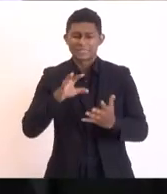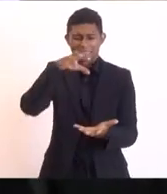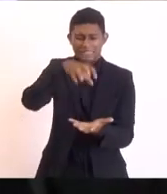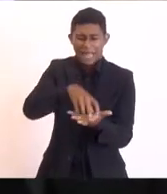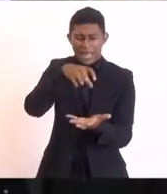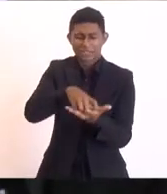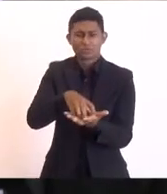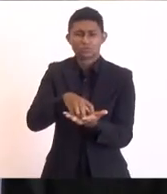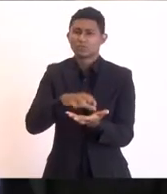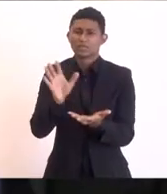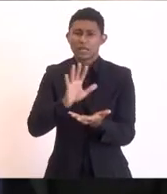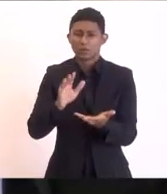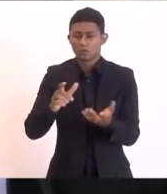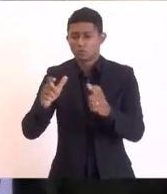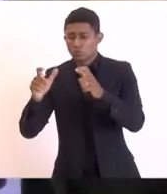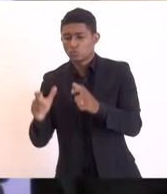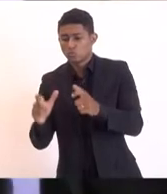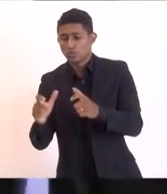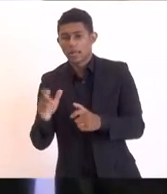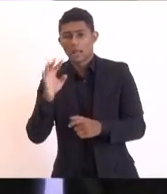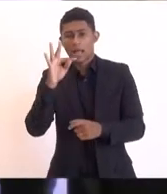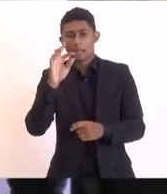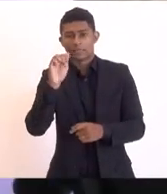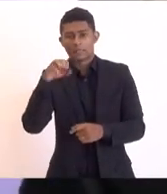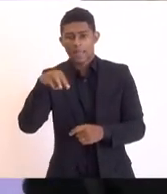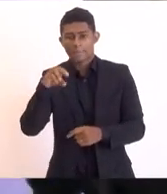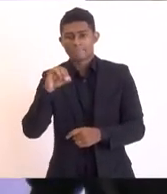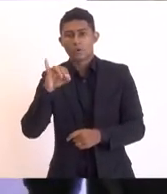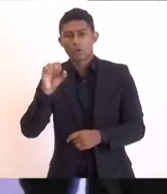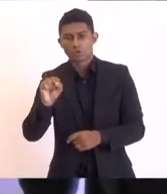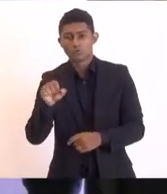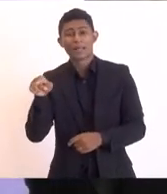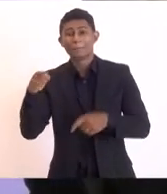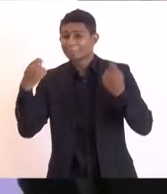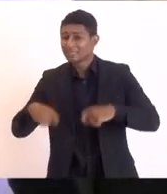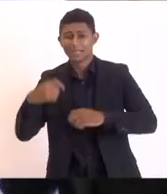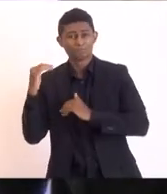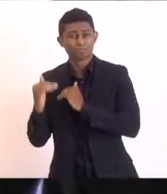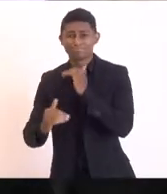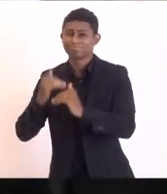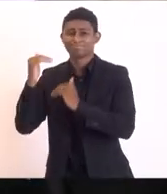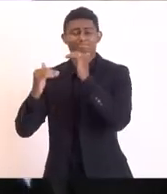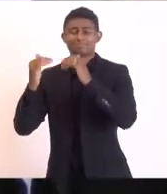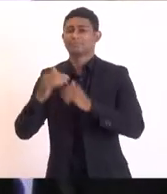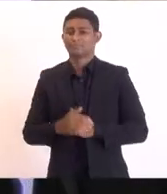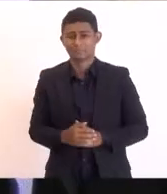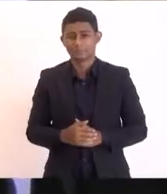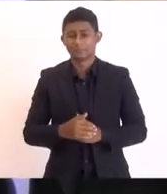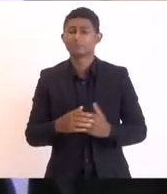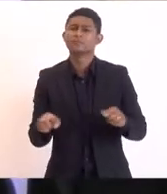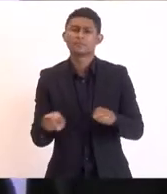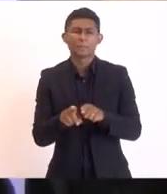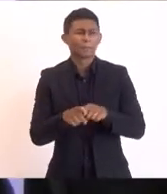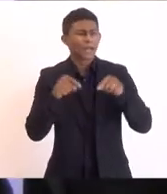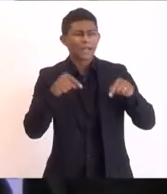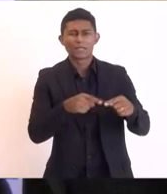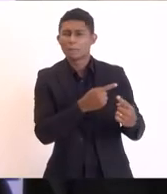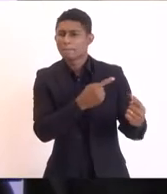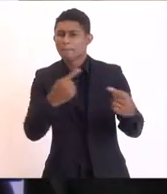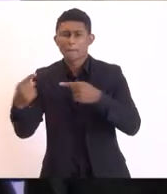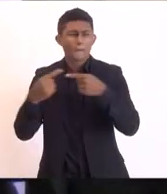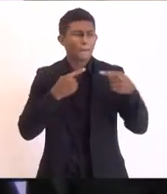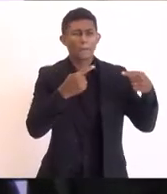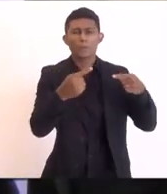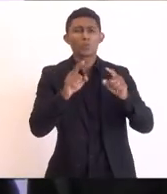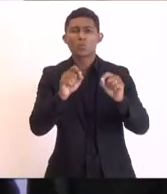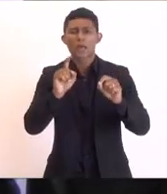em Tamoios que é a região que realmente precisa de desenvolvimento e se falou aqui em poder fazer trabalhos